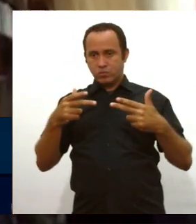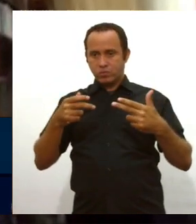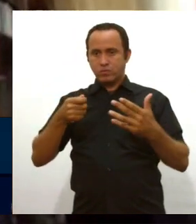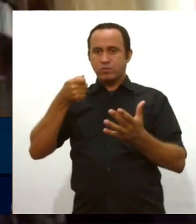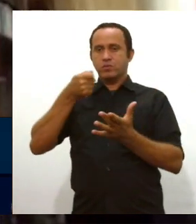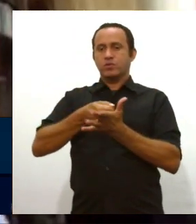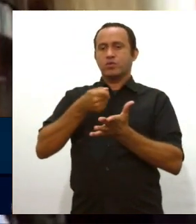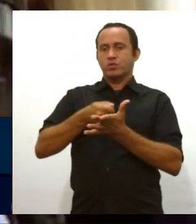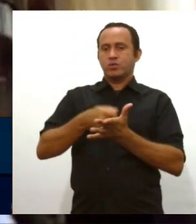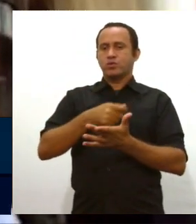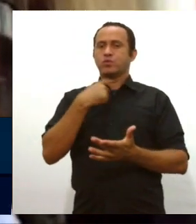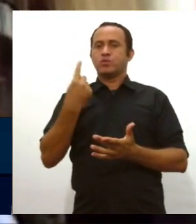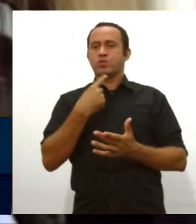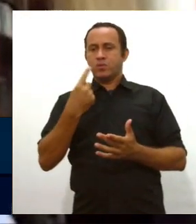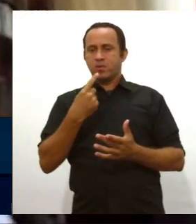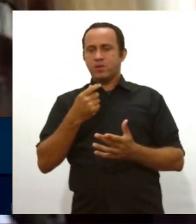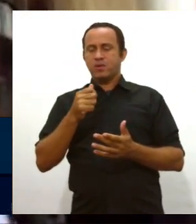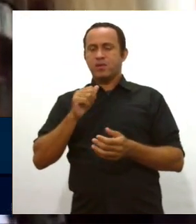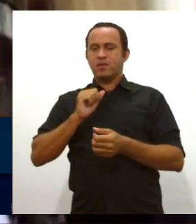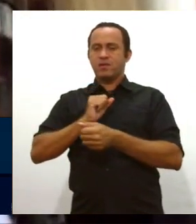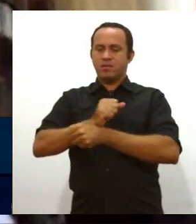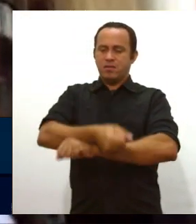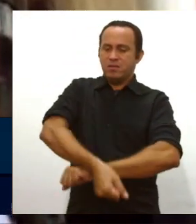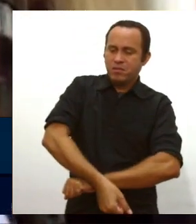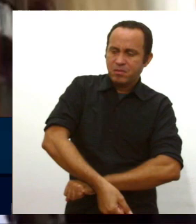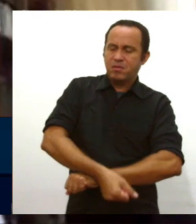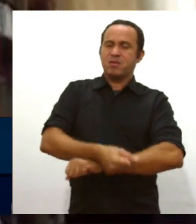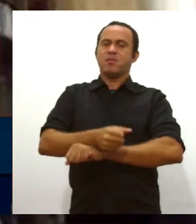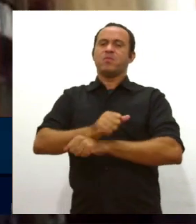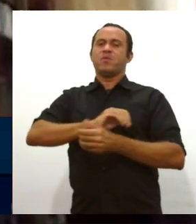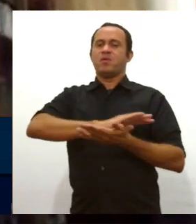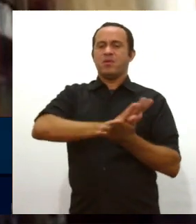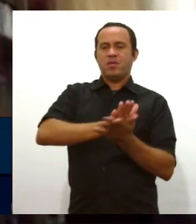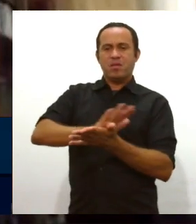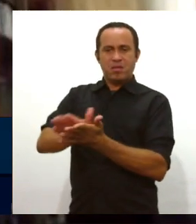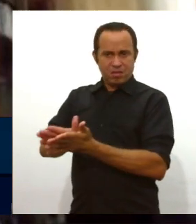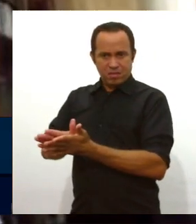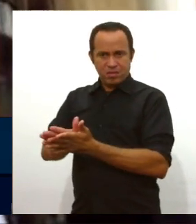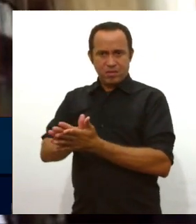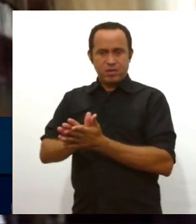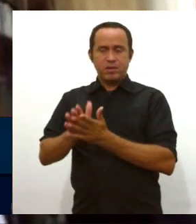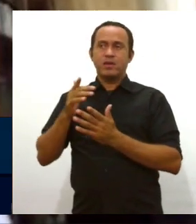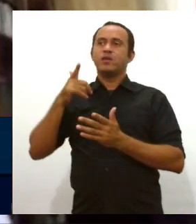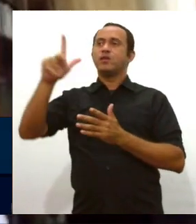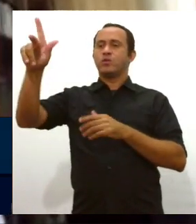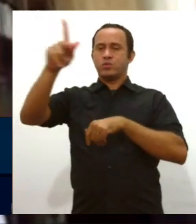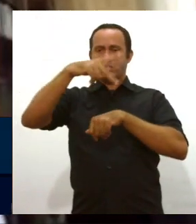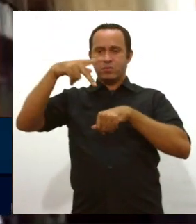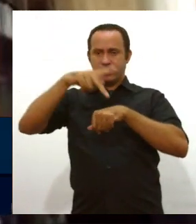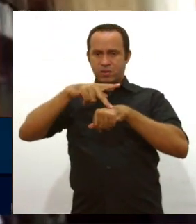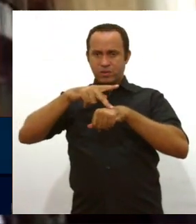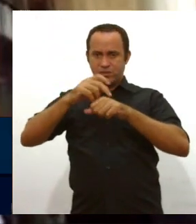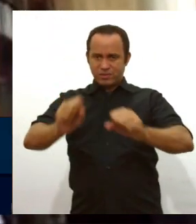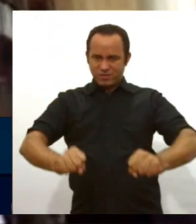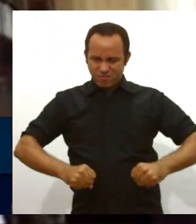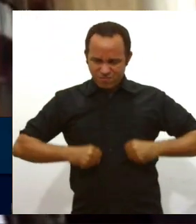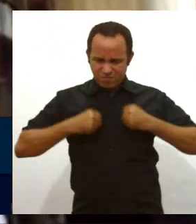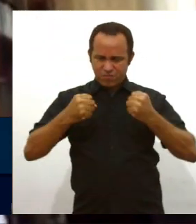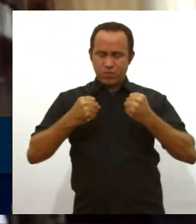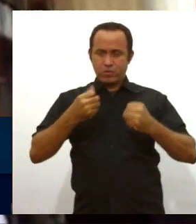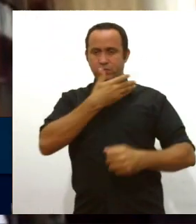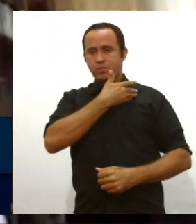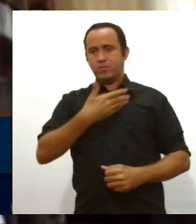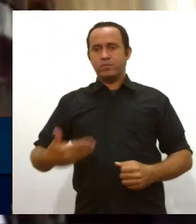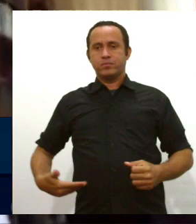julgo da opressão, da exploração e da dominação estrangeira que se fortalece toda vez que os